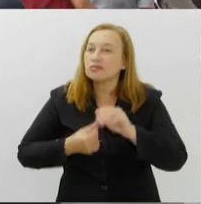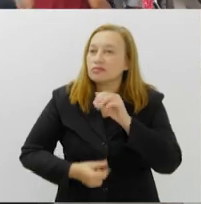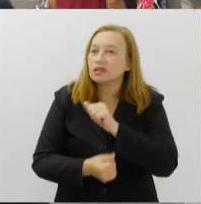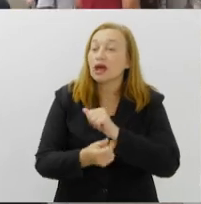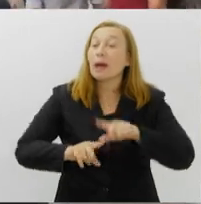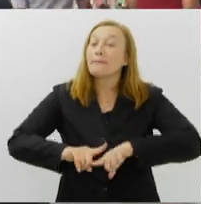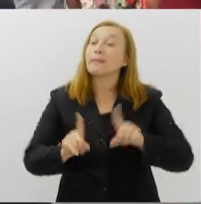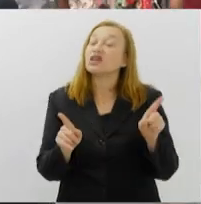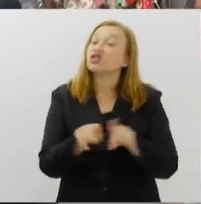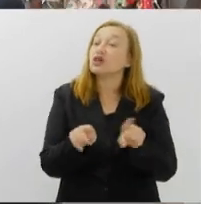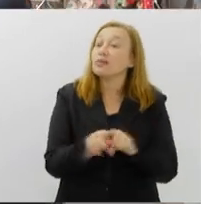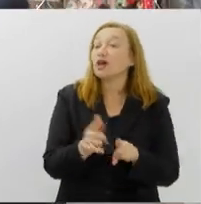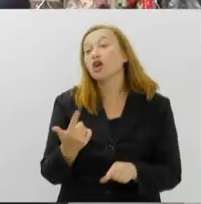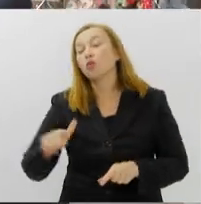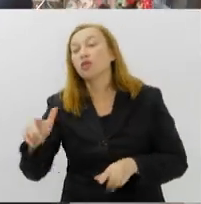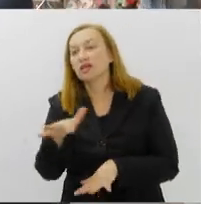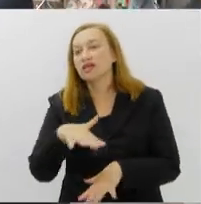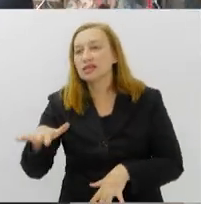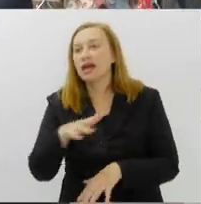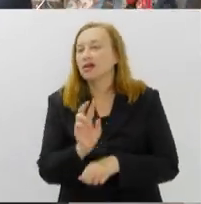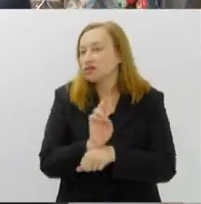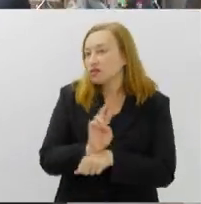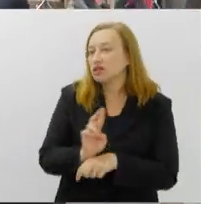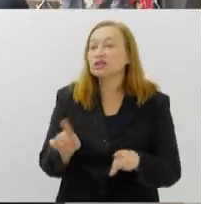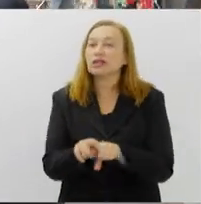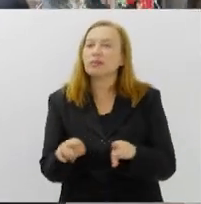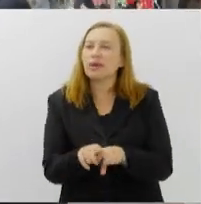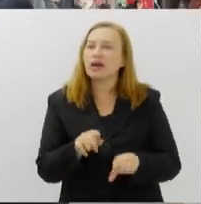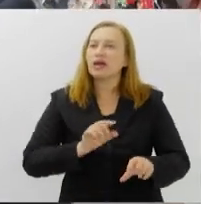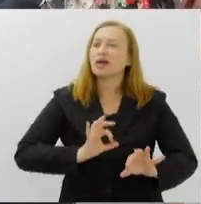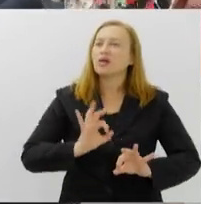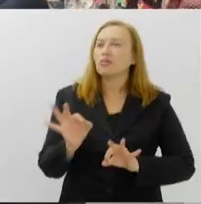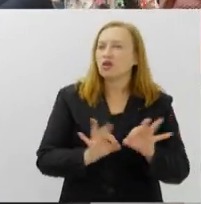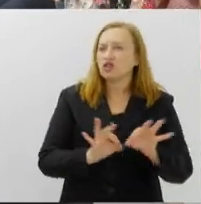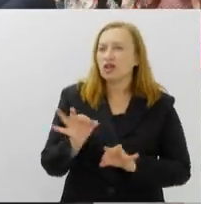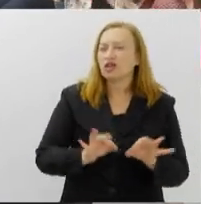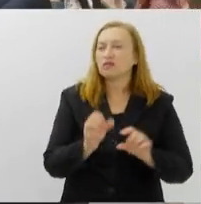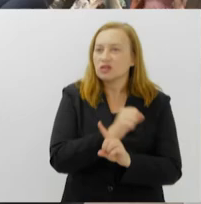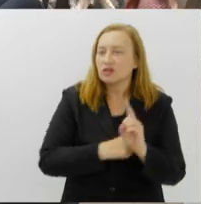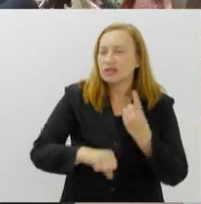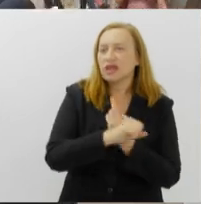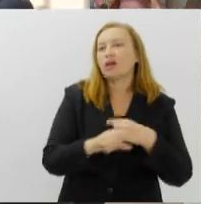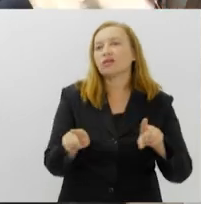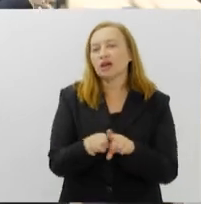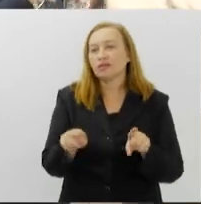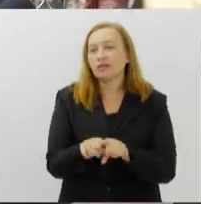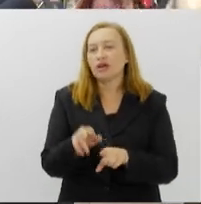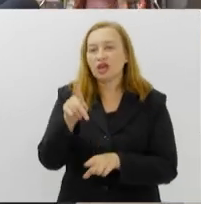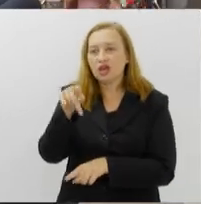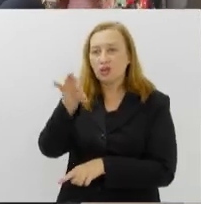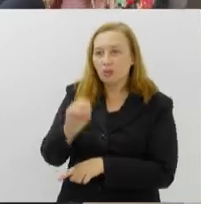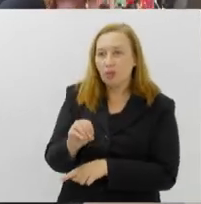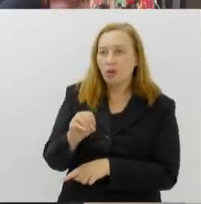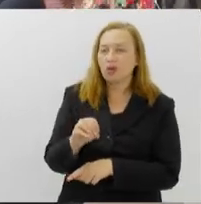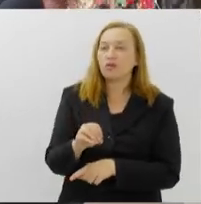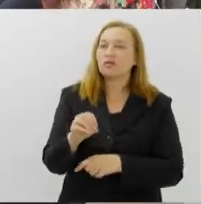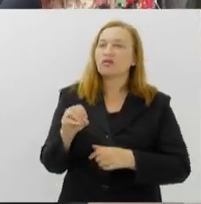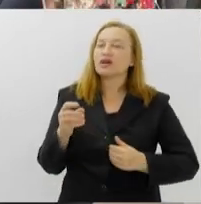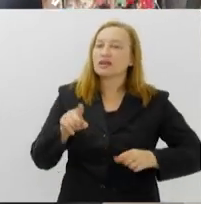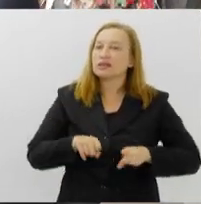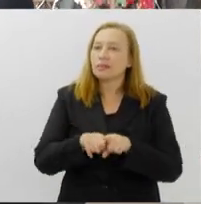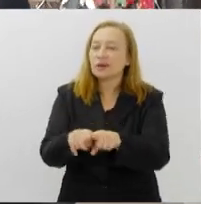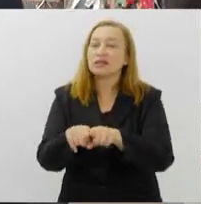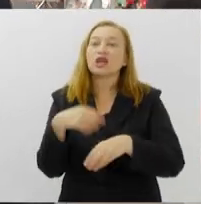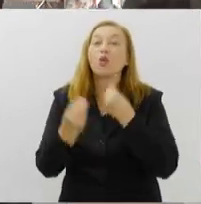mas também em outras áreas, como a segurança e projetos sociais também, que o Polo Gastronômico faz essa parceria. Como é que funciona essa parceria?